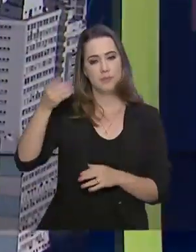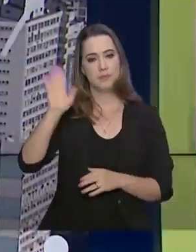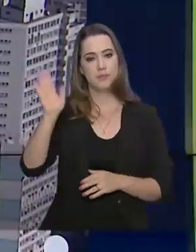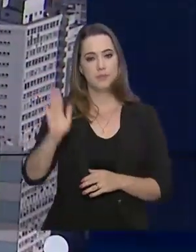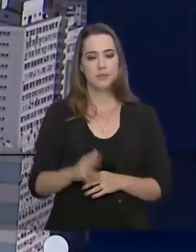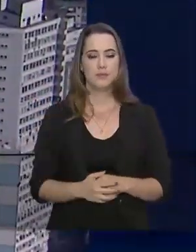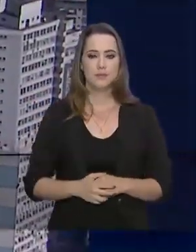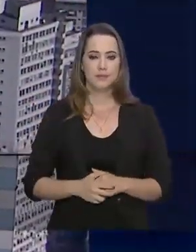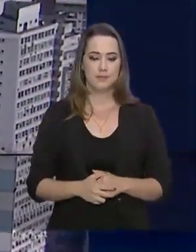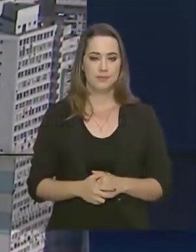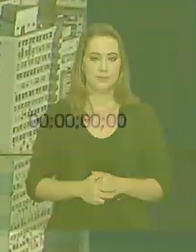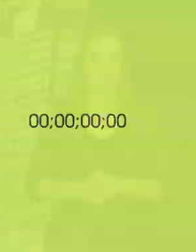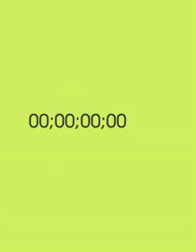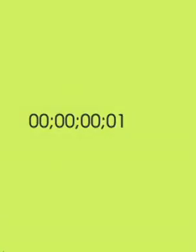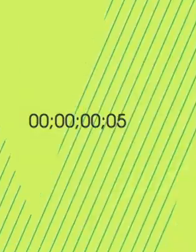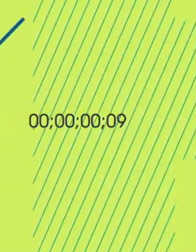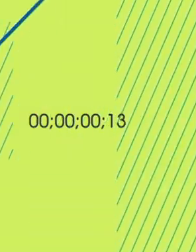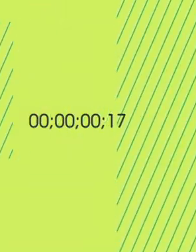e até a próxima.